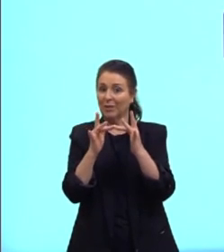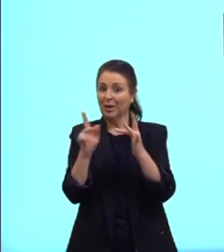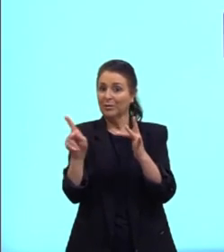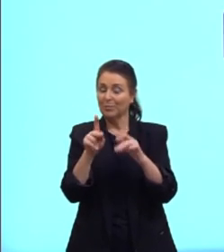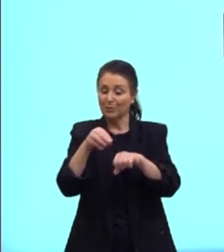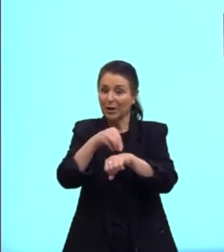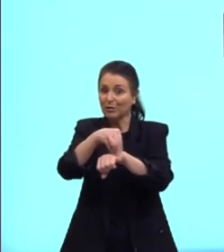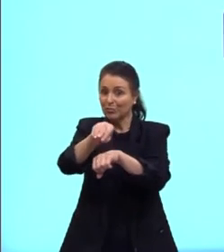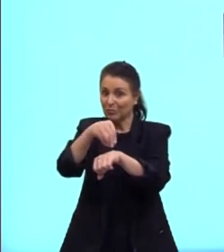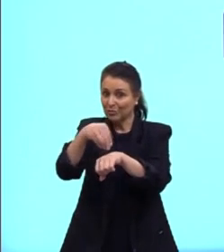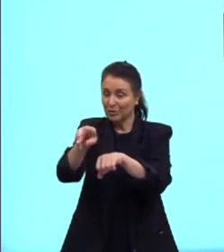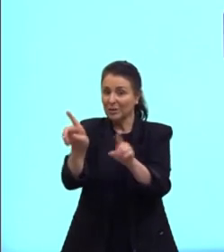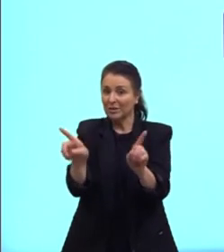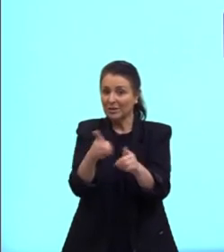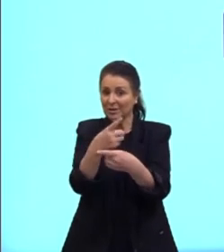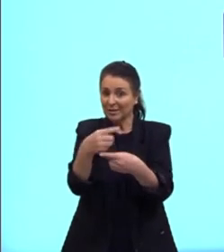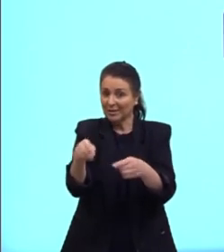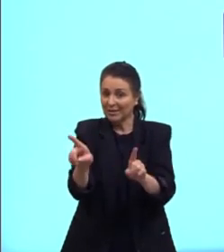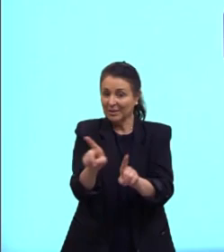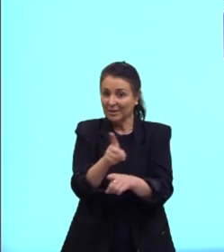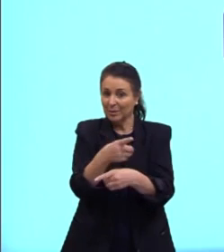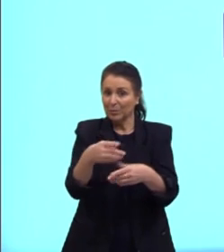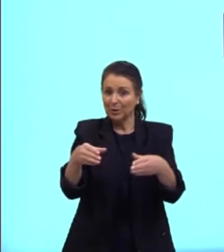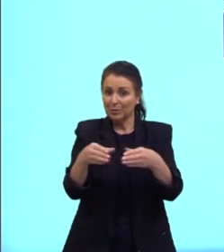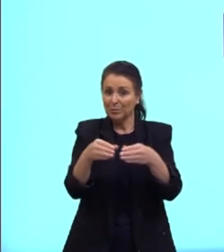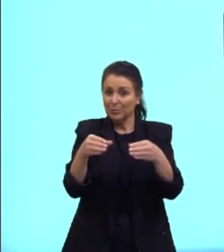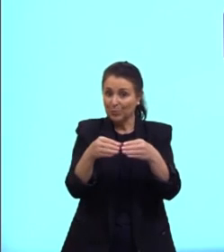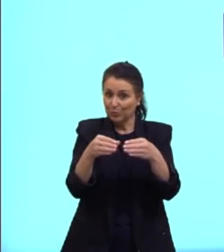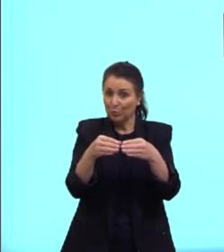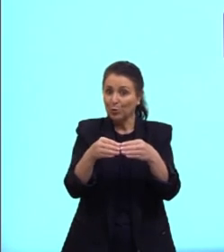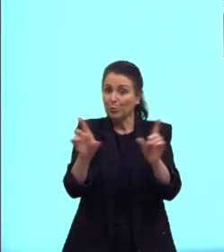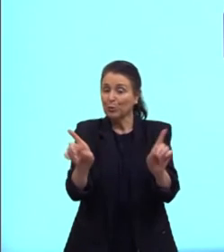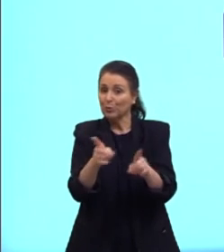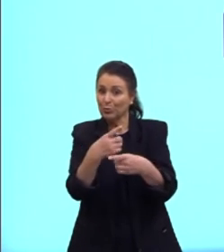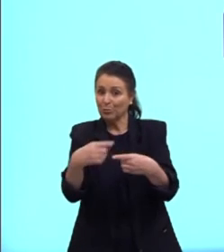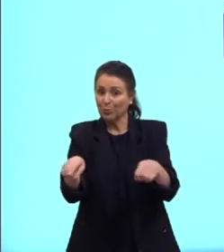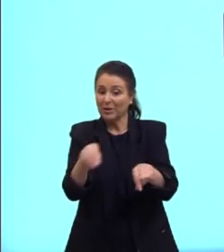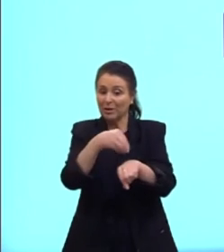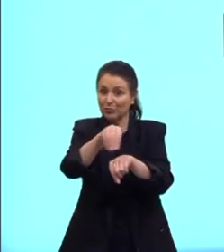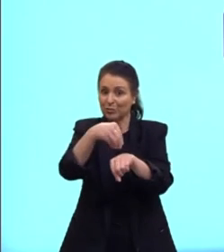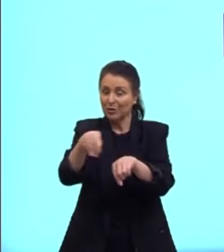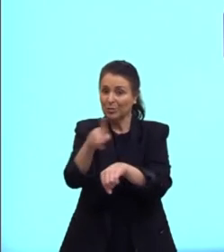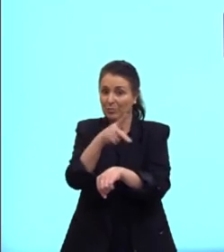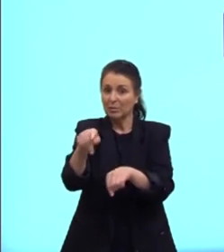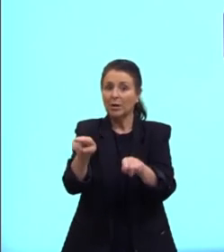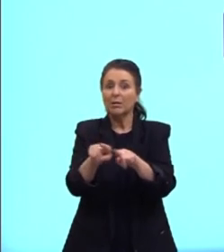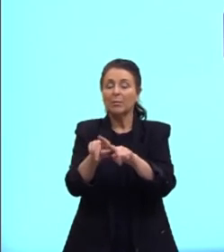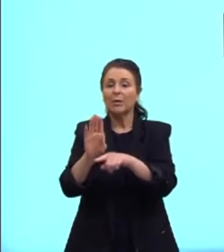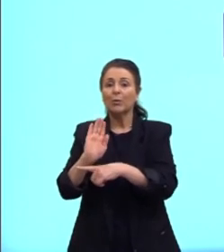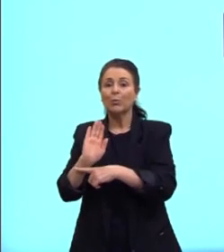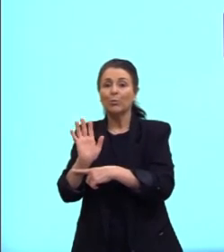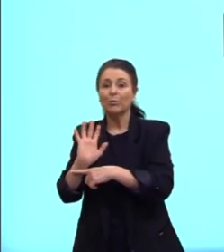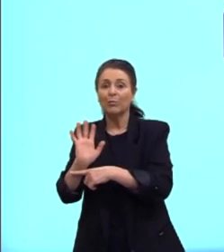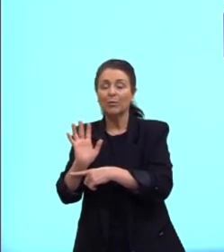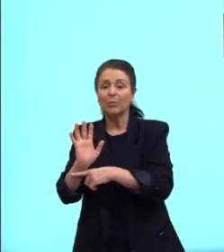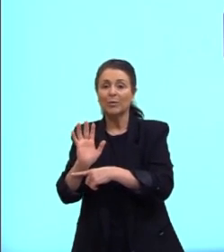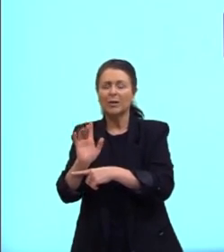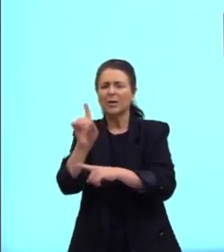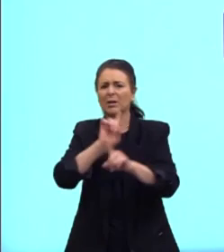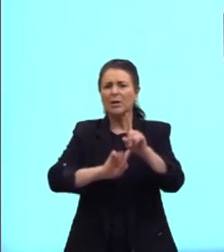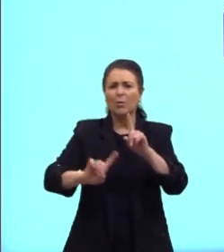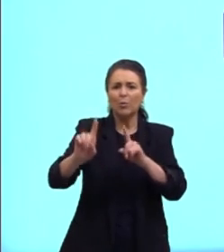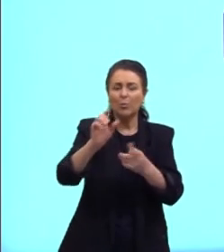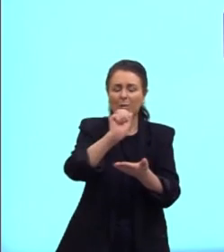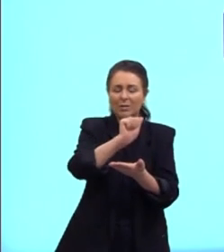sugestão da música do grupo Kali 13, bem como de um filme e algumas